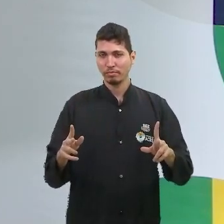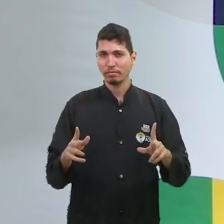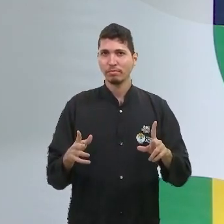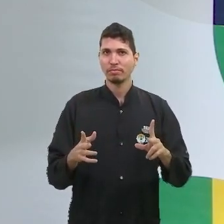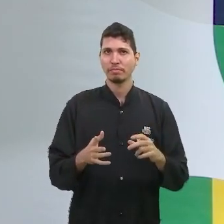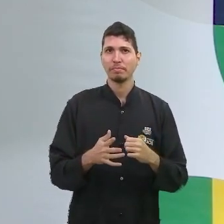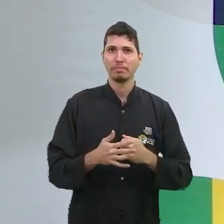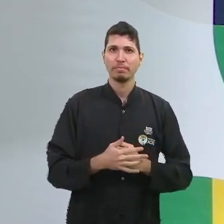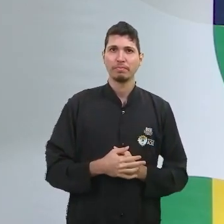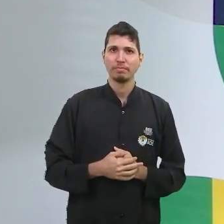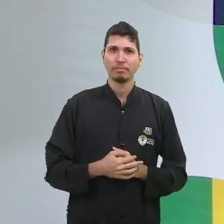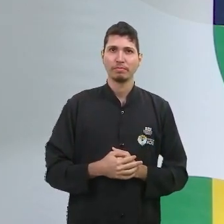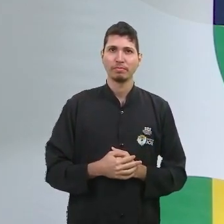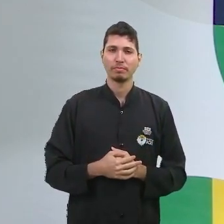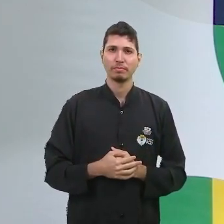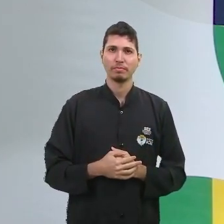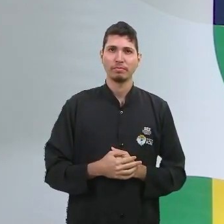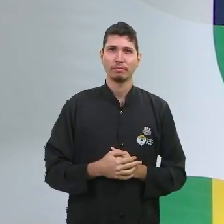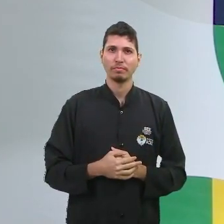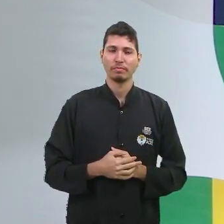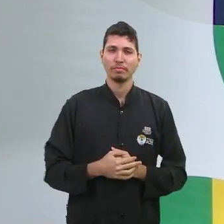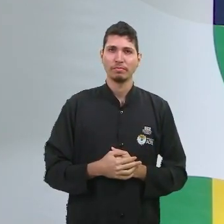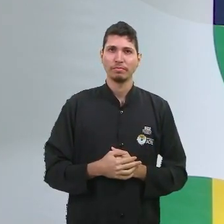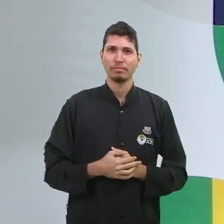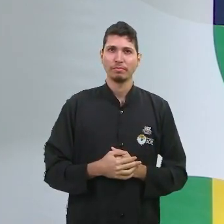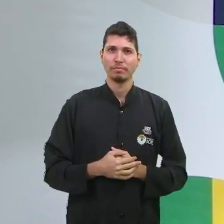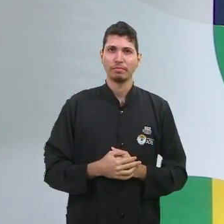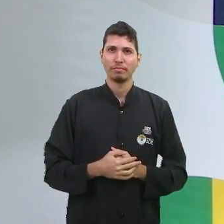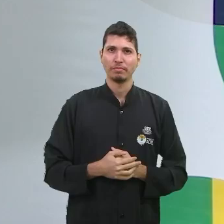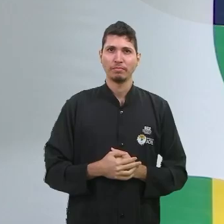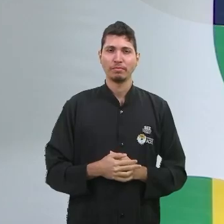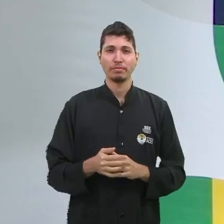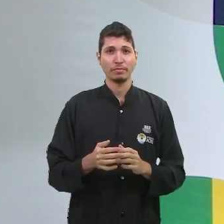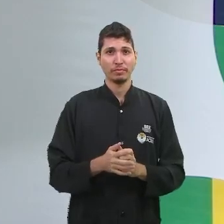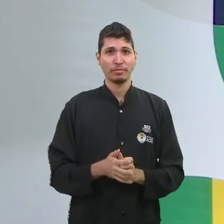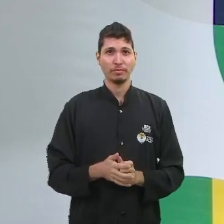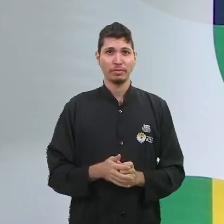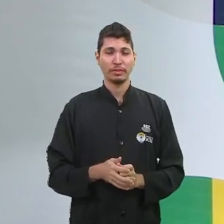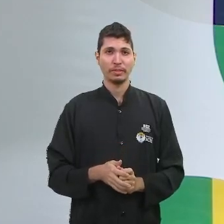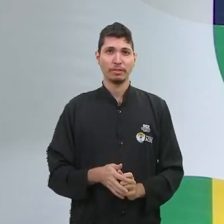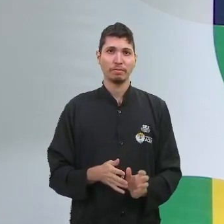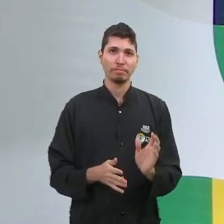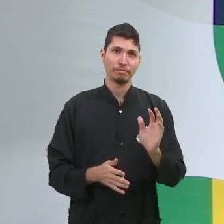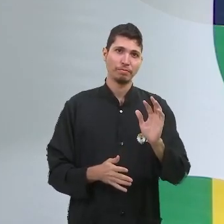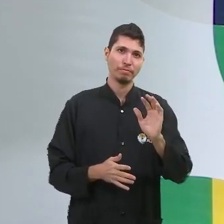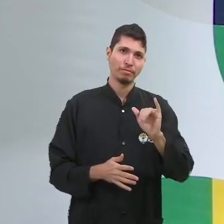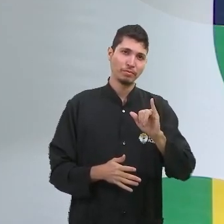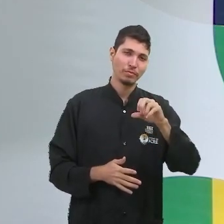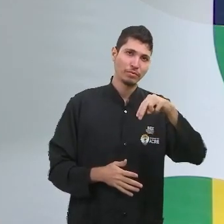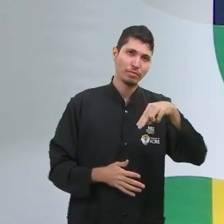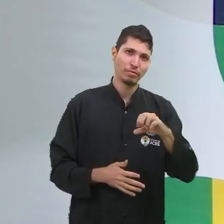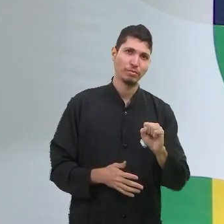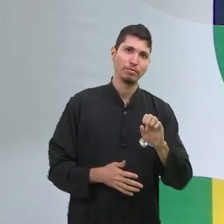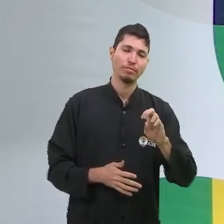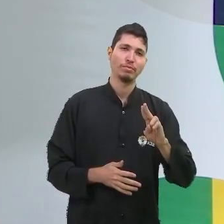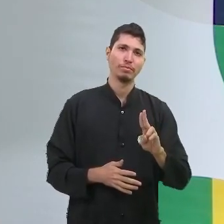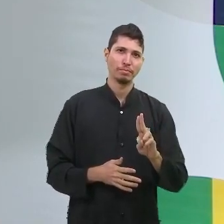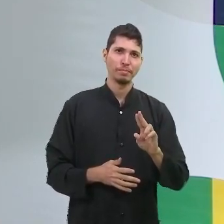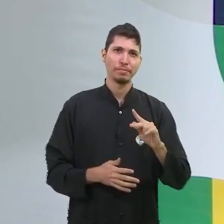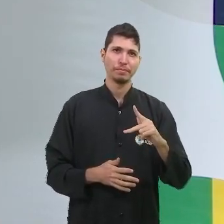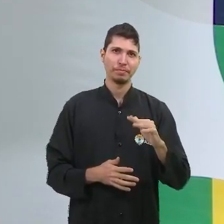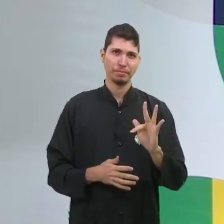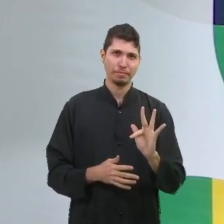conta gota. De uma maneira que acaba não suprindo as necessidades, digamos assim, dessas